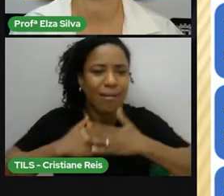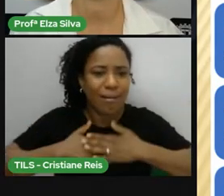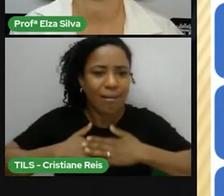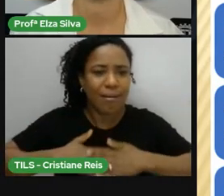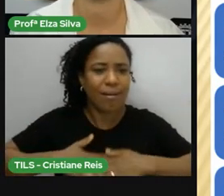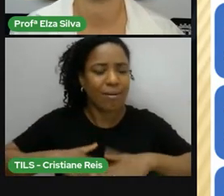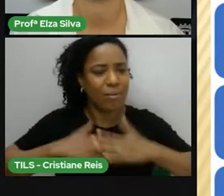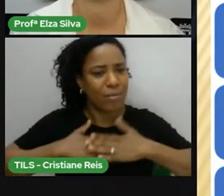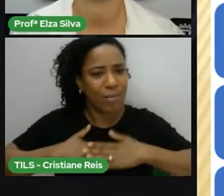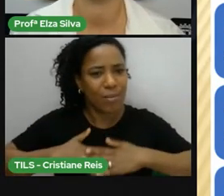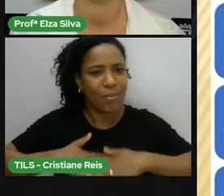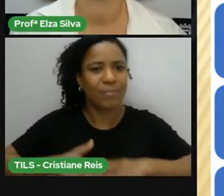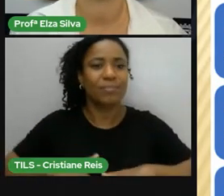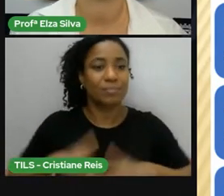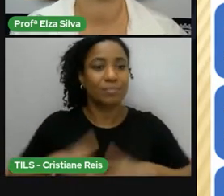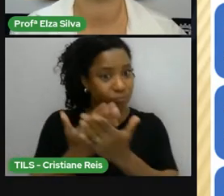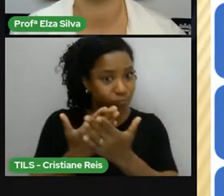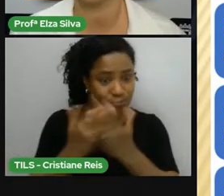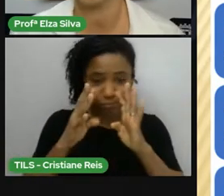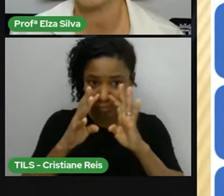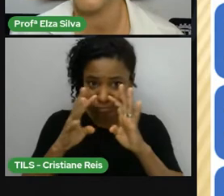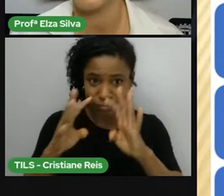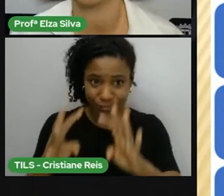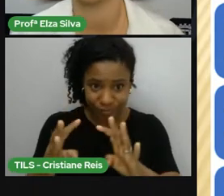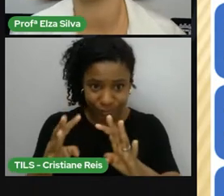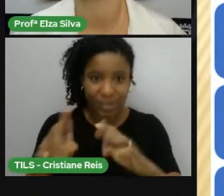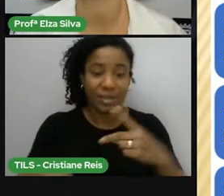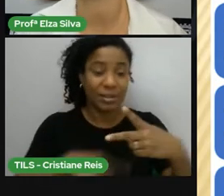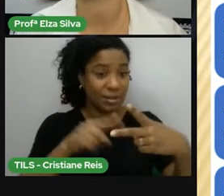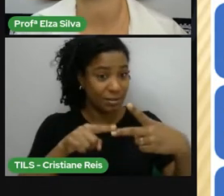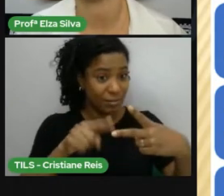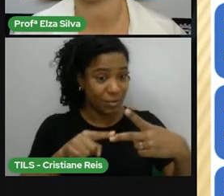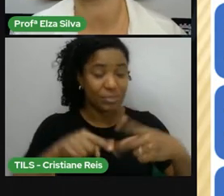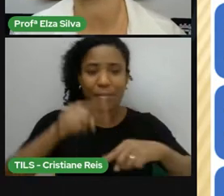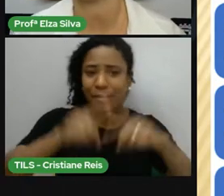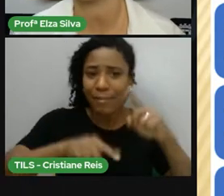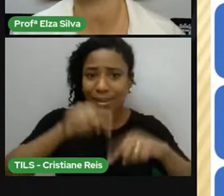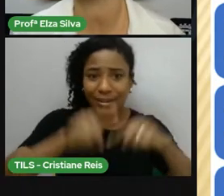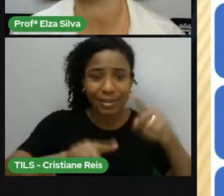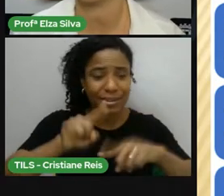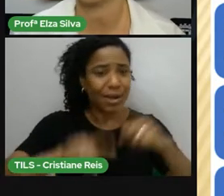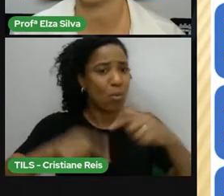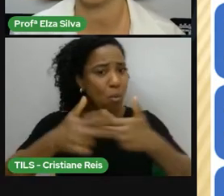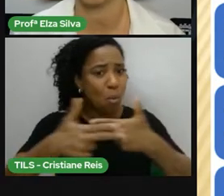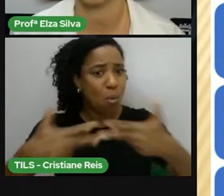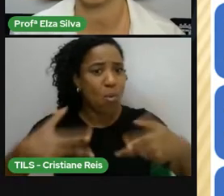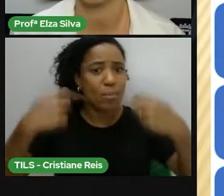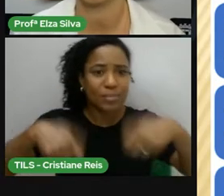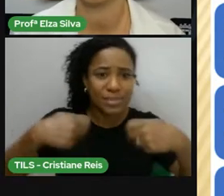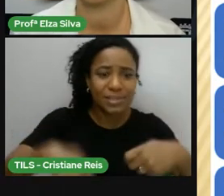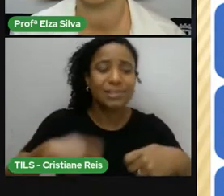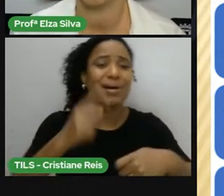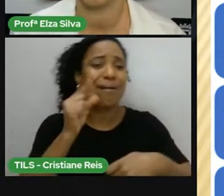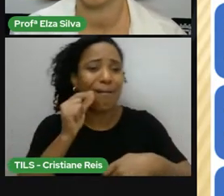concentrar na aula. Separe todos os materiais necessários para fazer anotações.